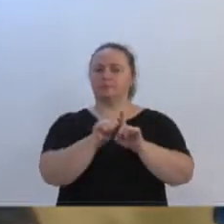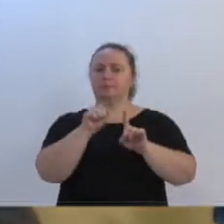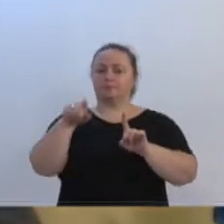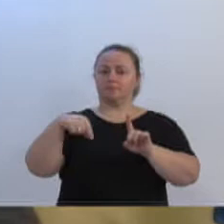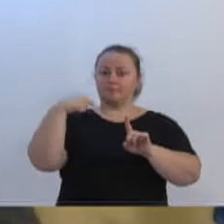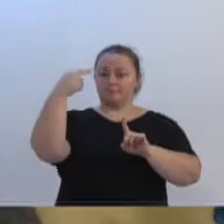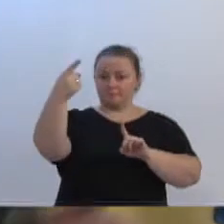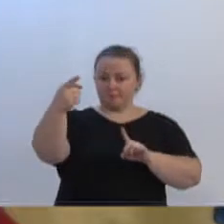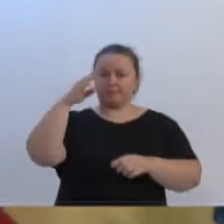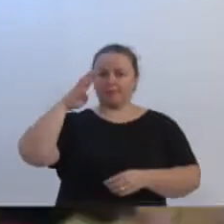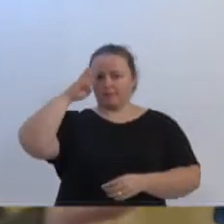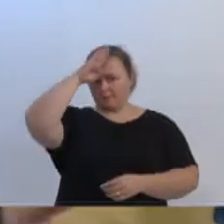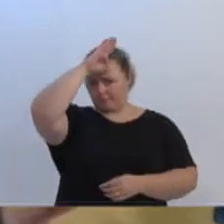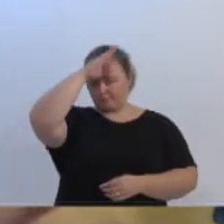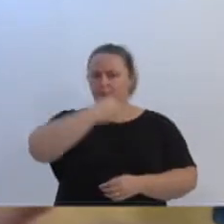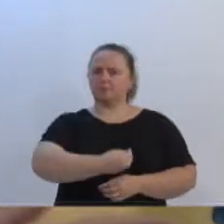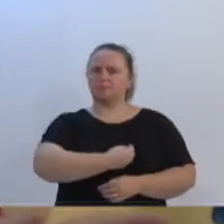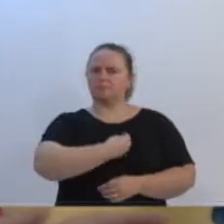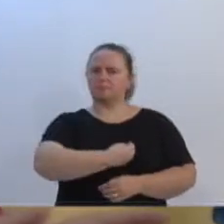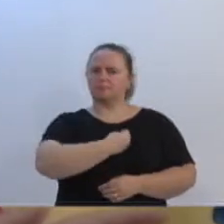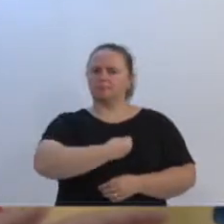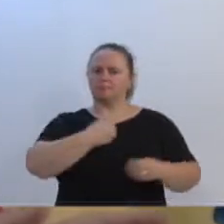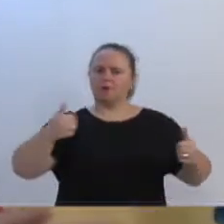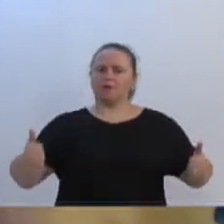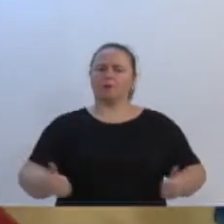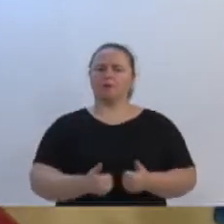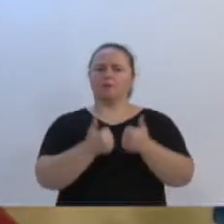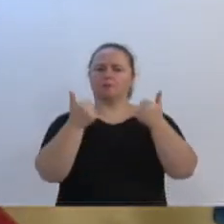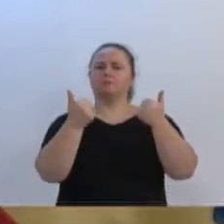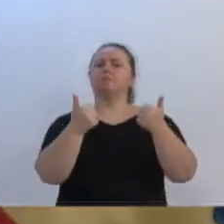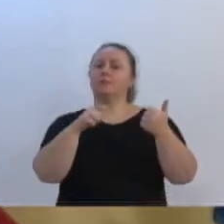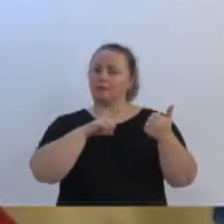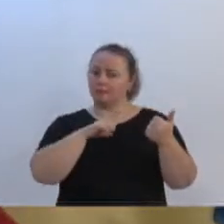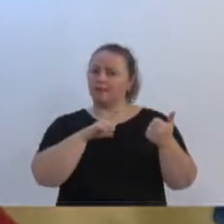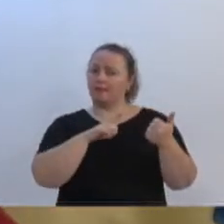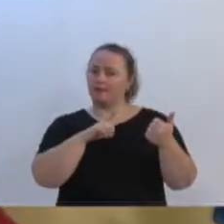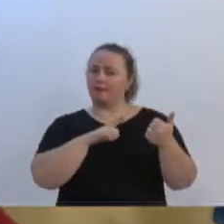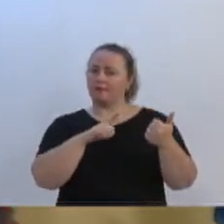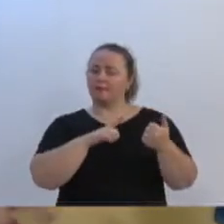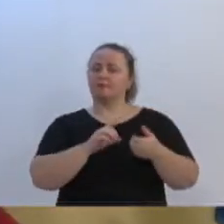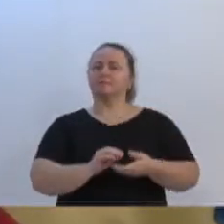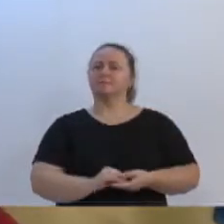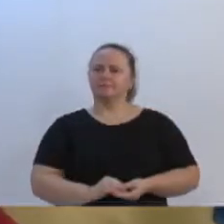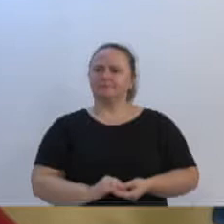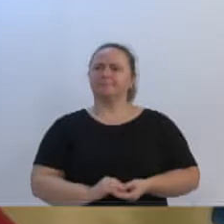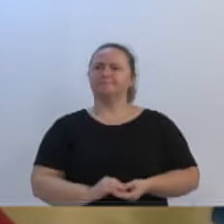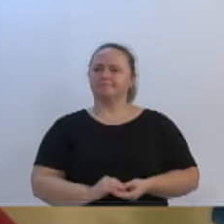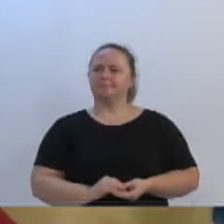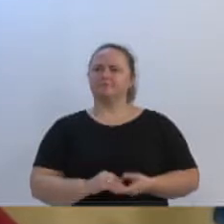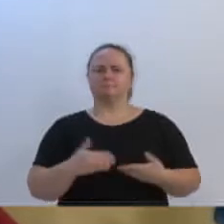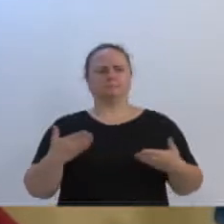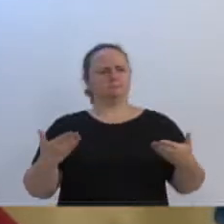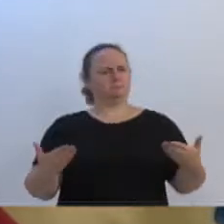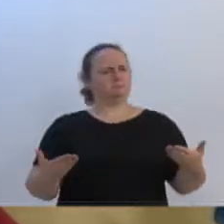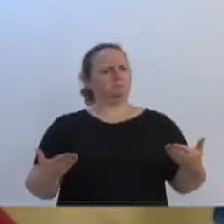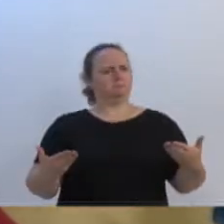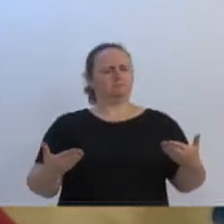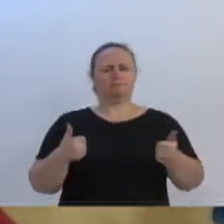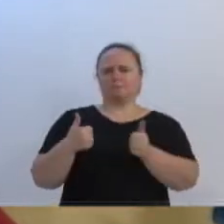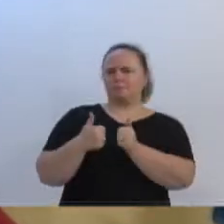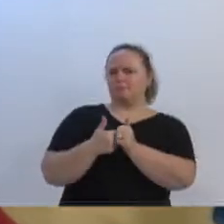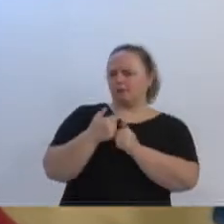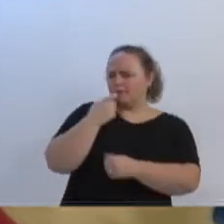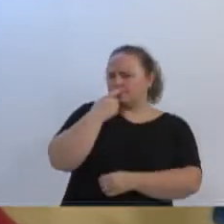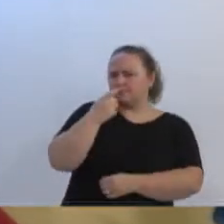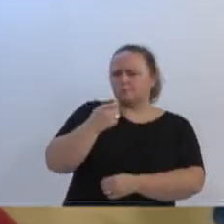aí. Vai vir aí o Bolsonaro na Oktoberfest, todo mundo sabe, daí ele vai vir, daí ele vai vir, poxa, mas ele está aqui do lado, será que não